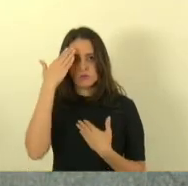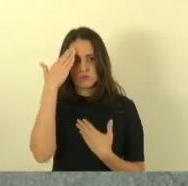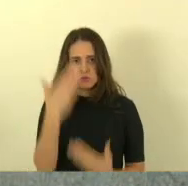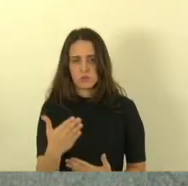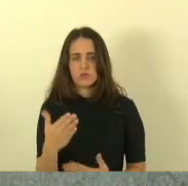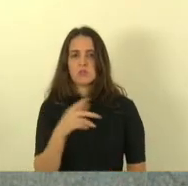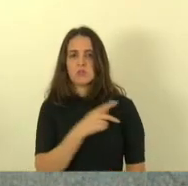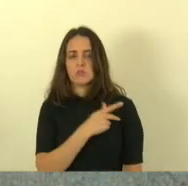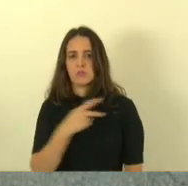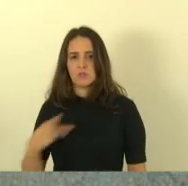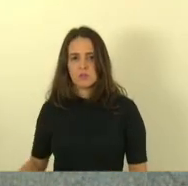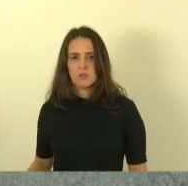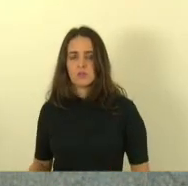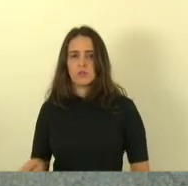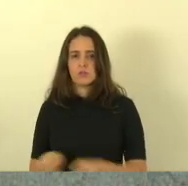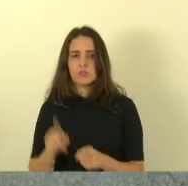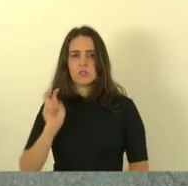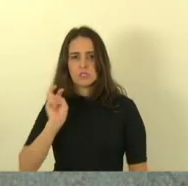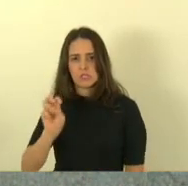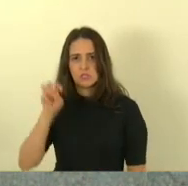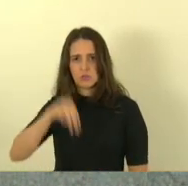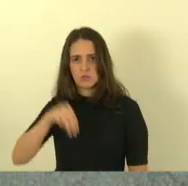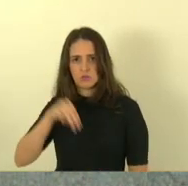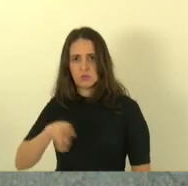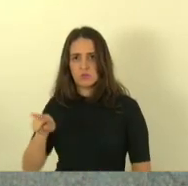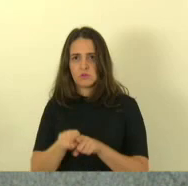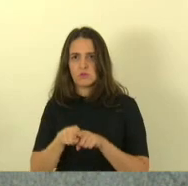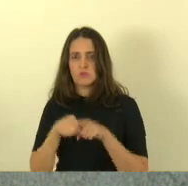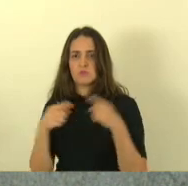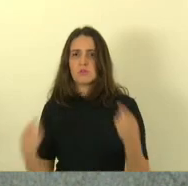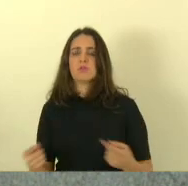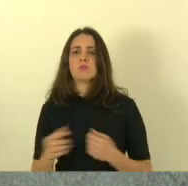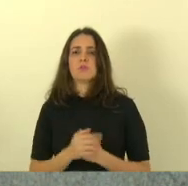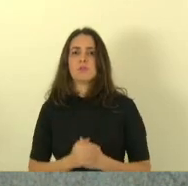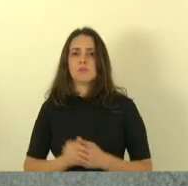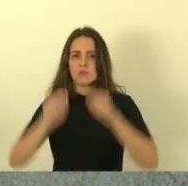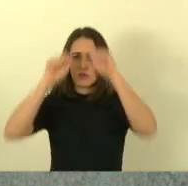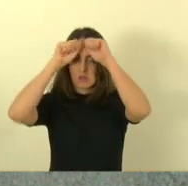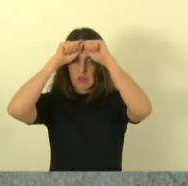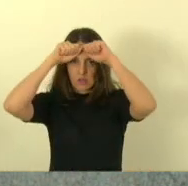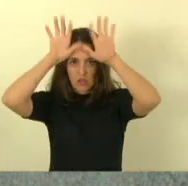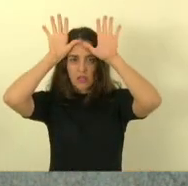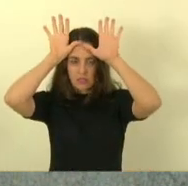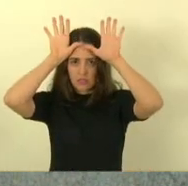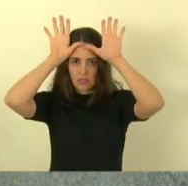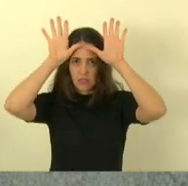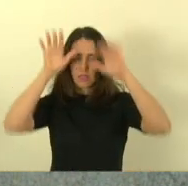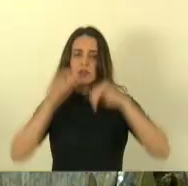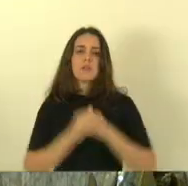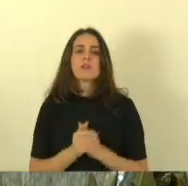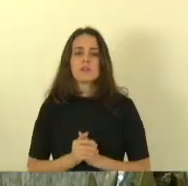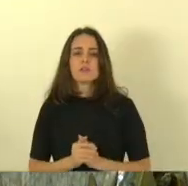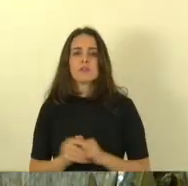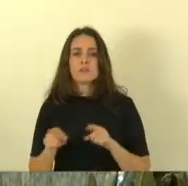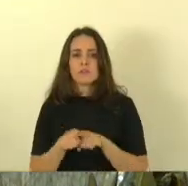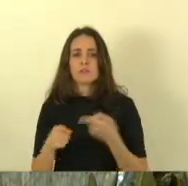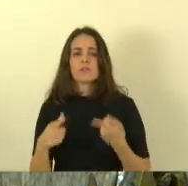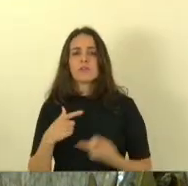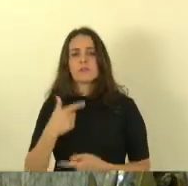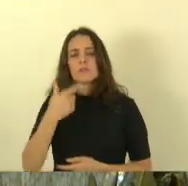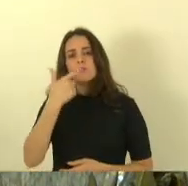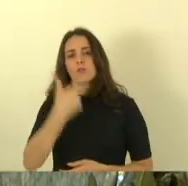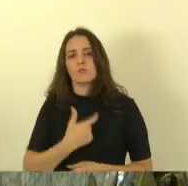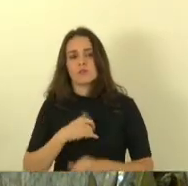o presidente a concessão dos cinco minutos agradeço o cacique Toninho e quero também fazer um